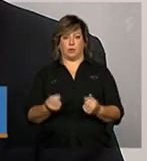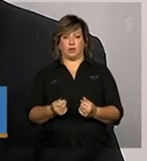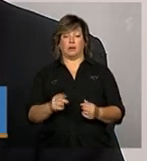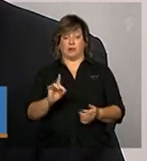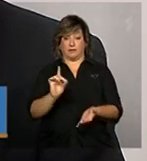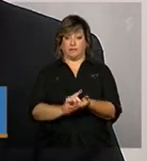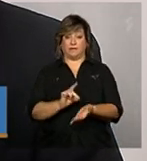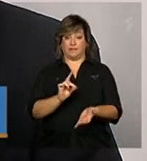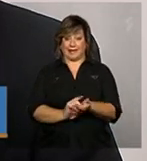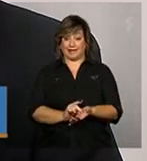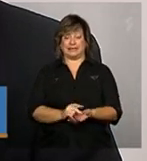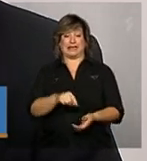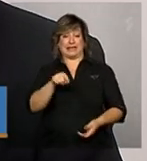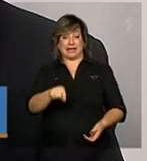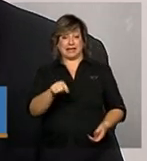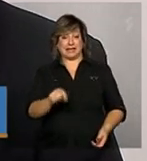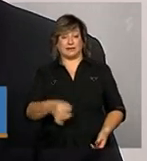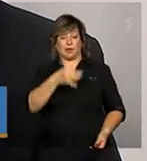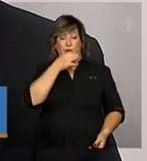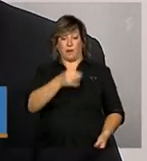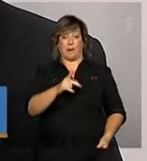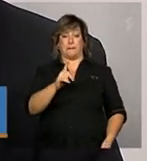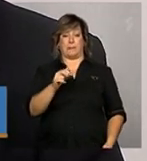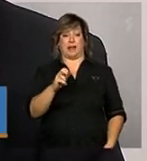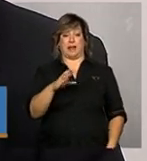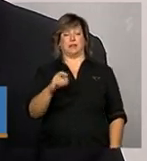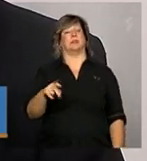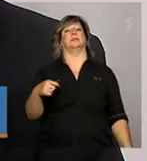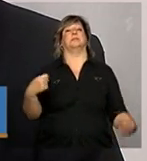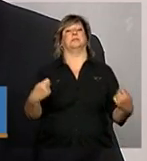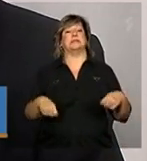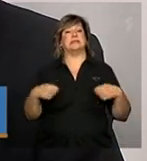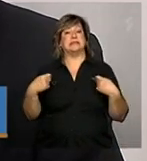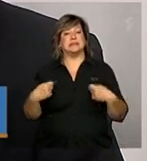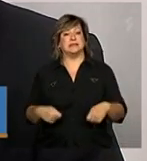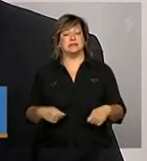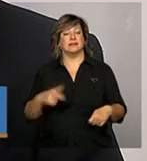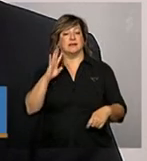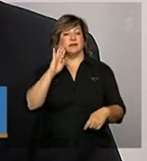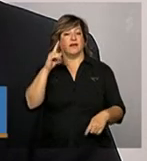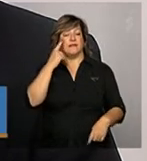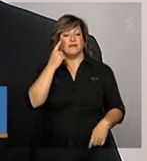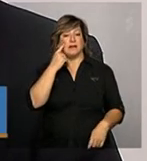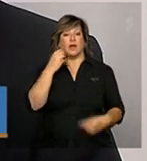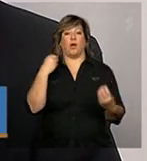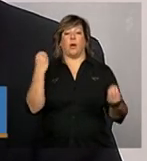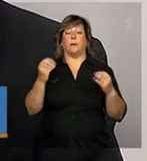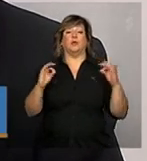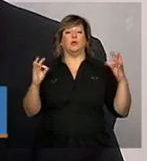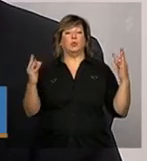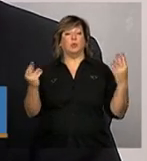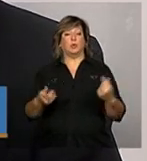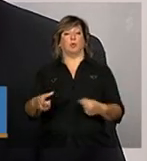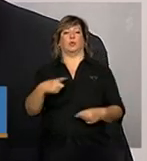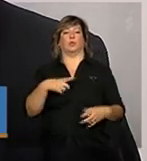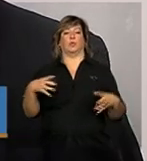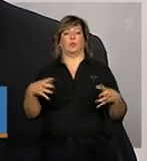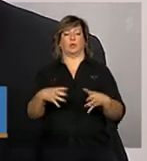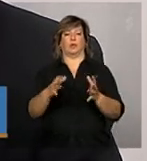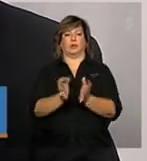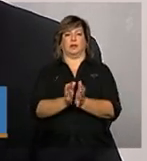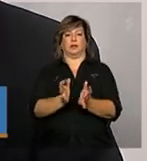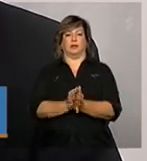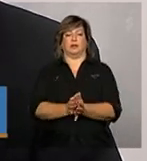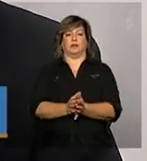o parecer ele deve levar em consideração toda a execução do município durante o exercício com todo ou seja é uma